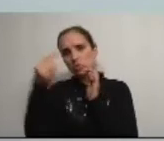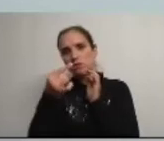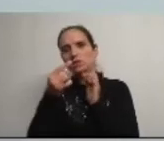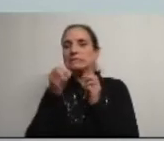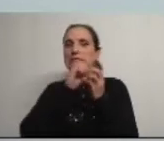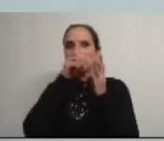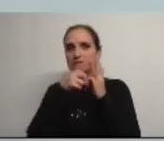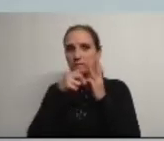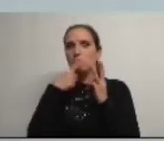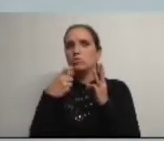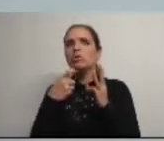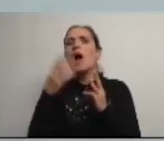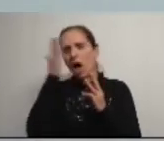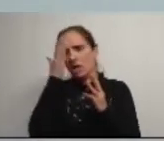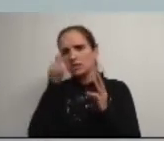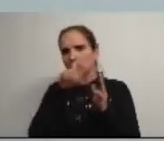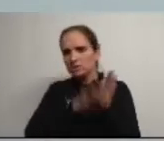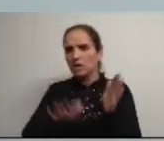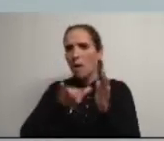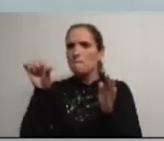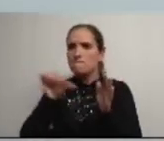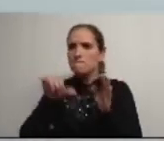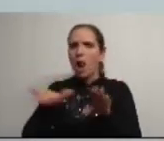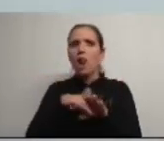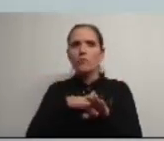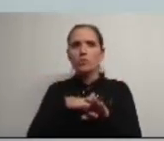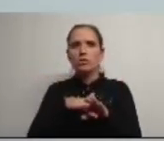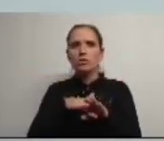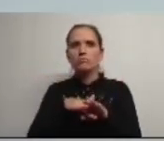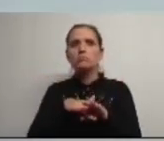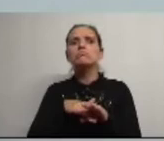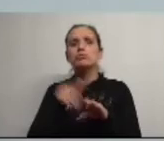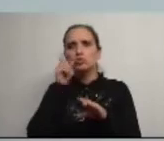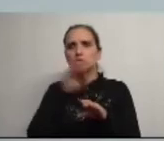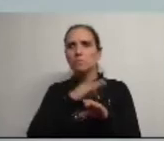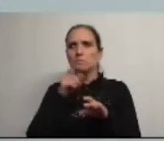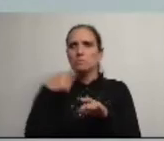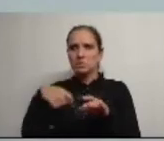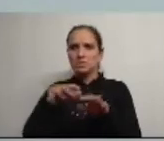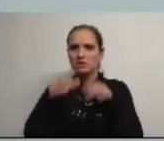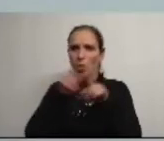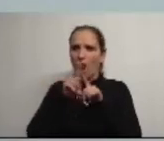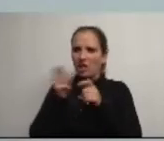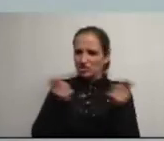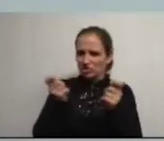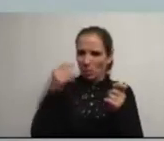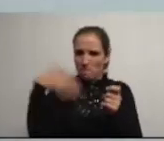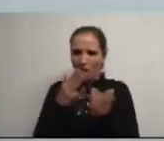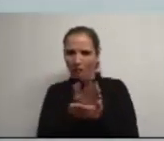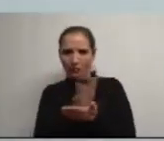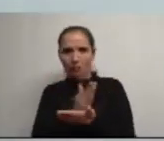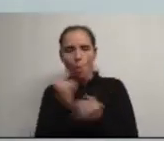terceira pergunta acha que este local é mal frequentado e que o senhor presidente da assembleia é parcial na gestão dos trabalhos